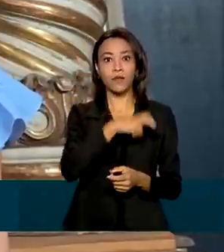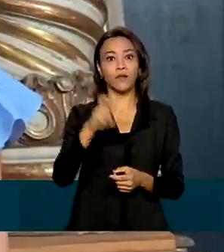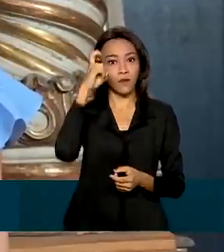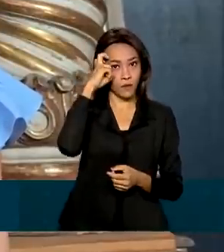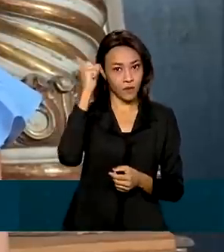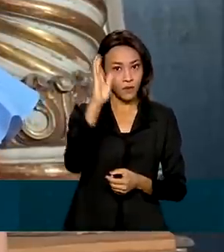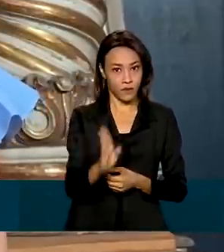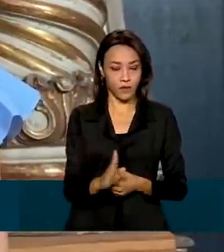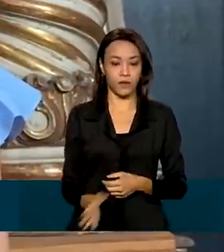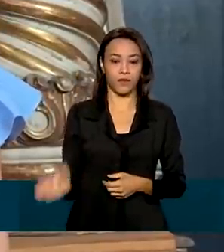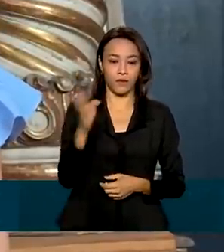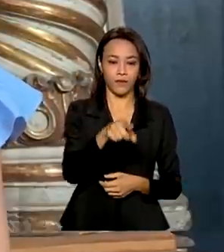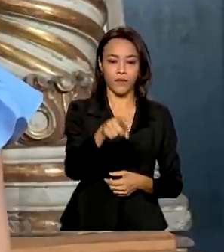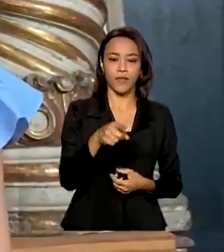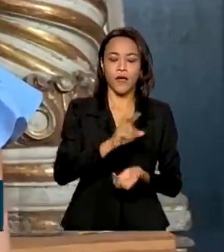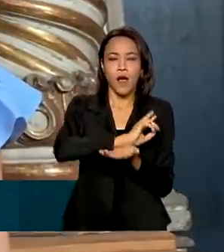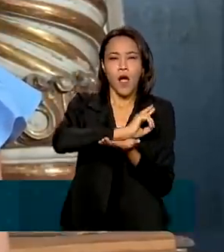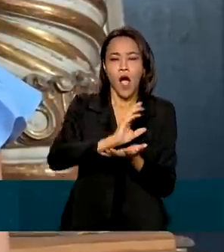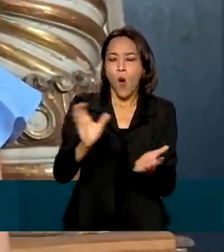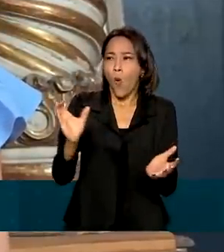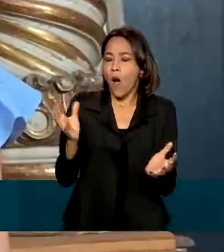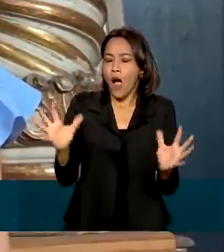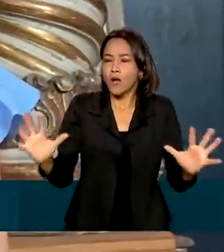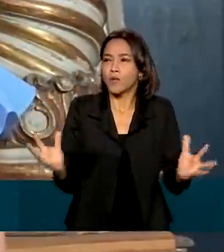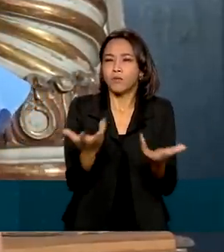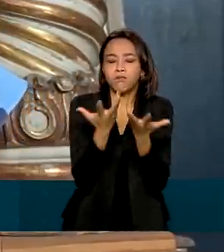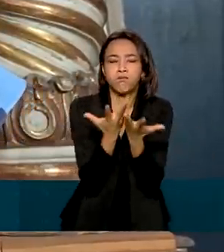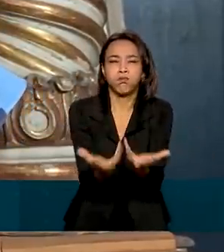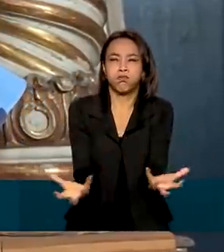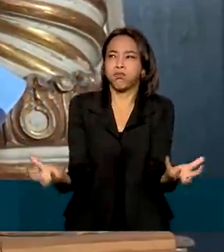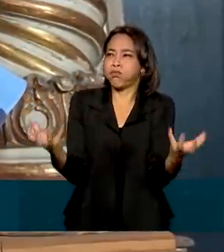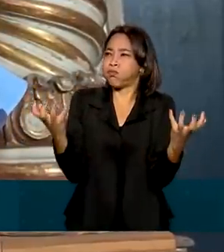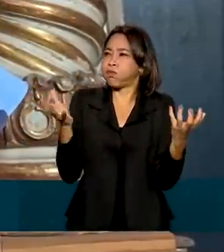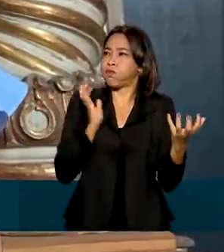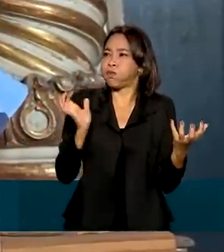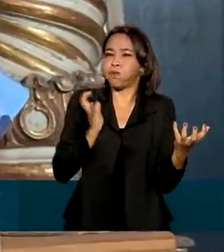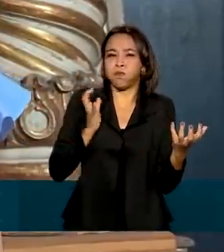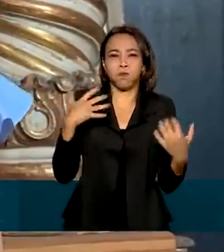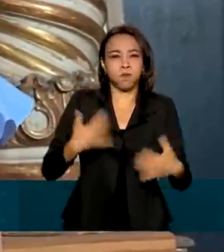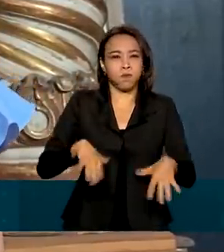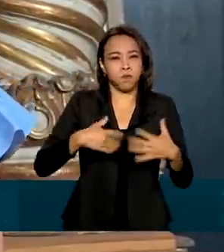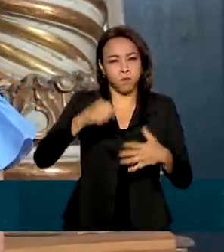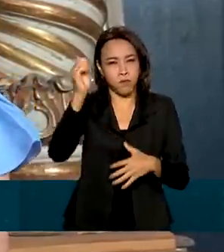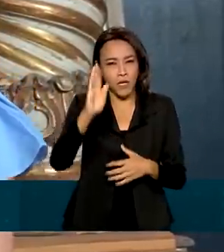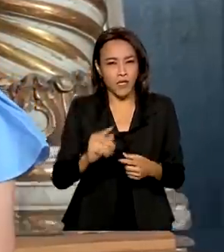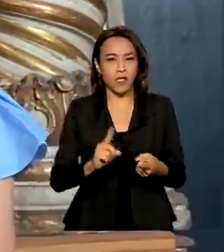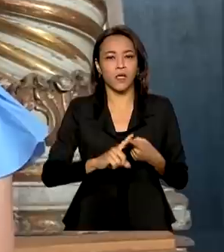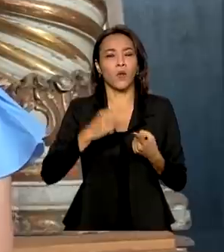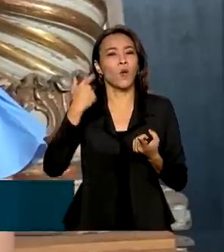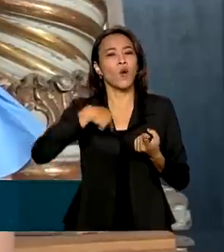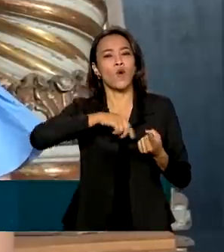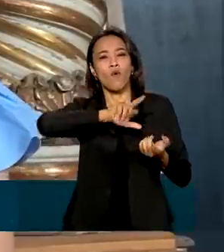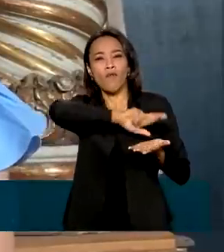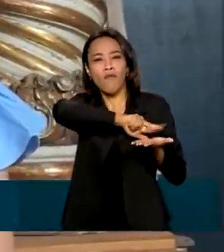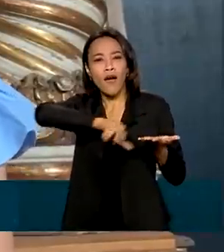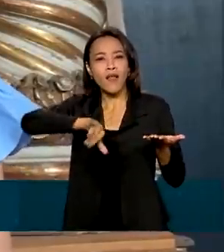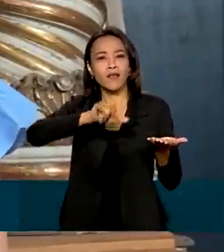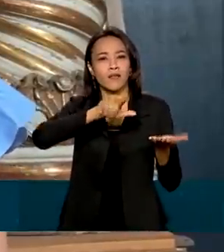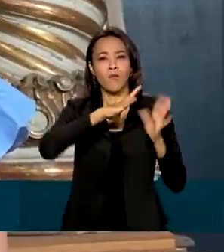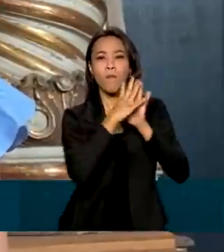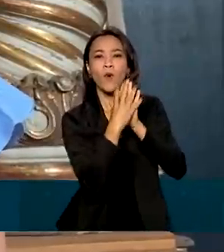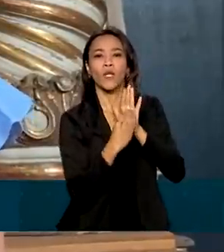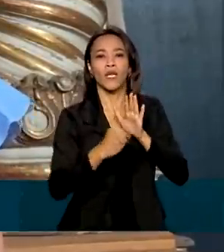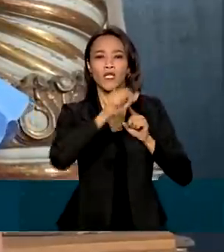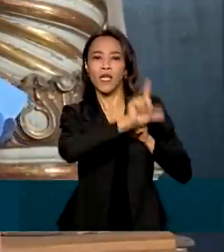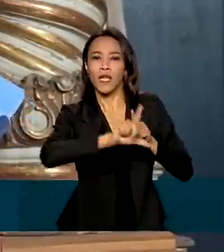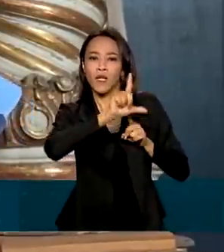riqueza e a diversidade do acervo do museu, em estilo barroco, rococó e neoclássico, nos